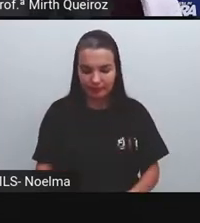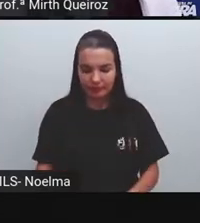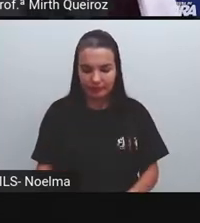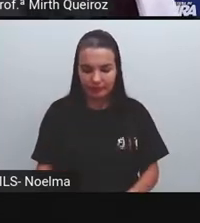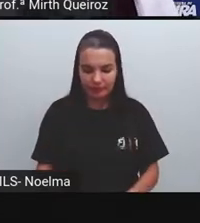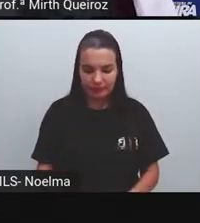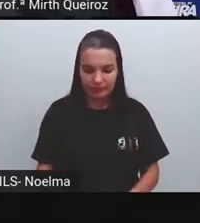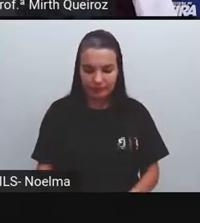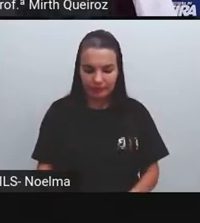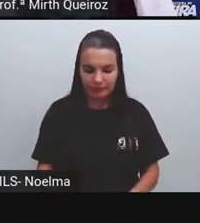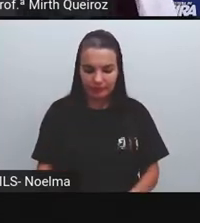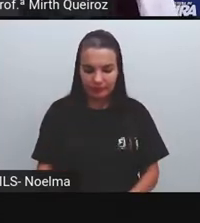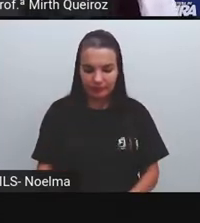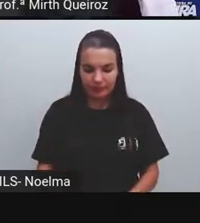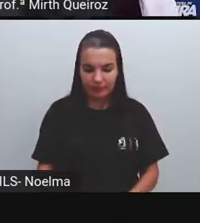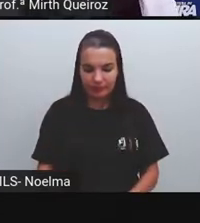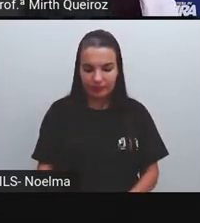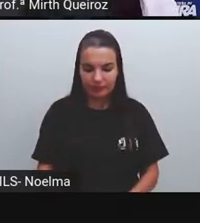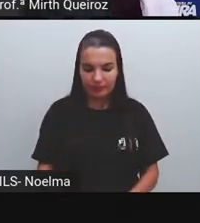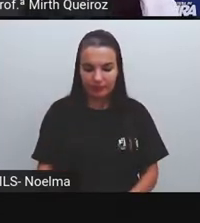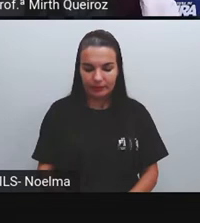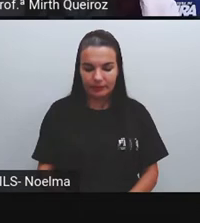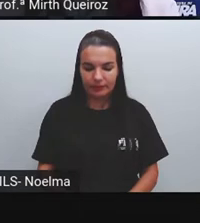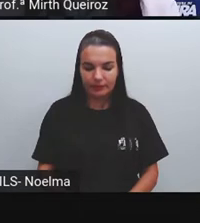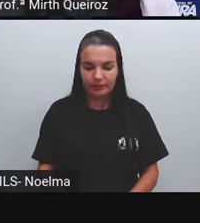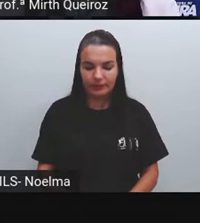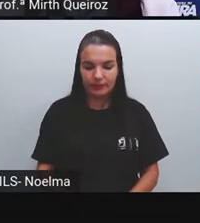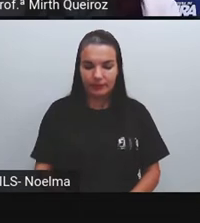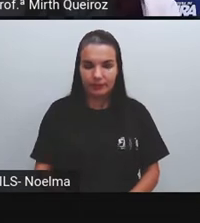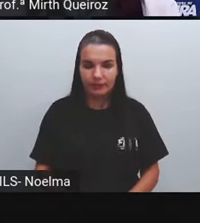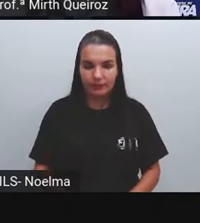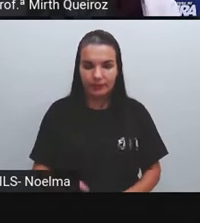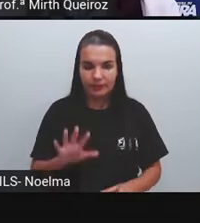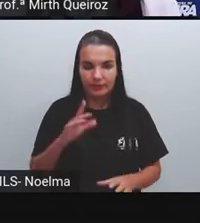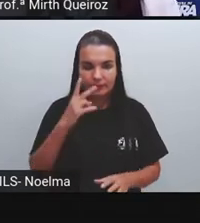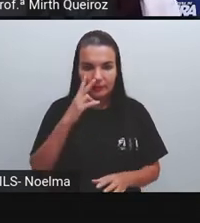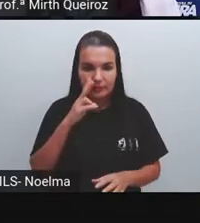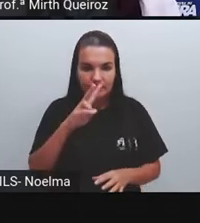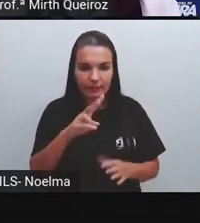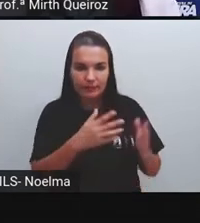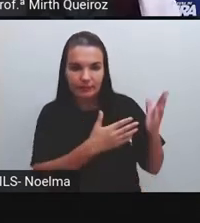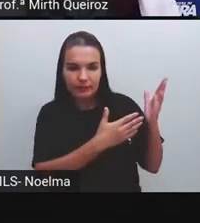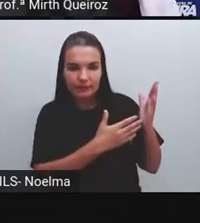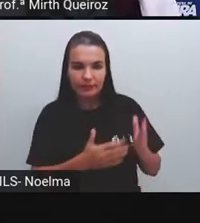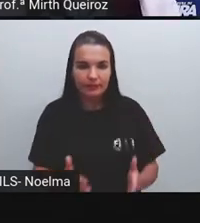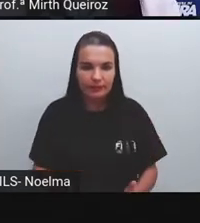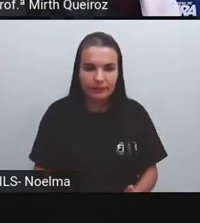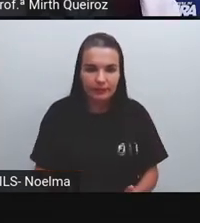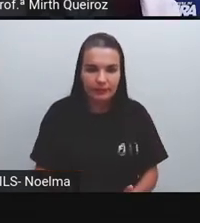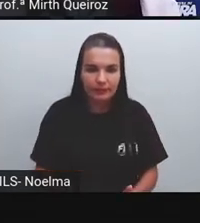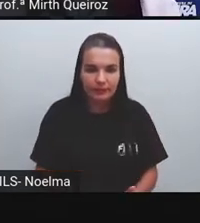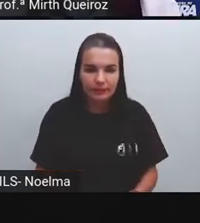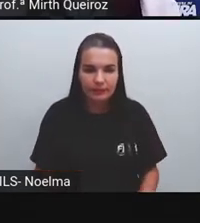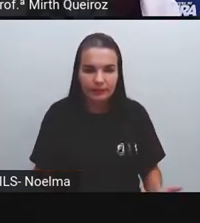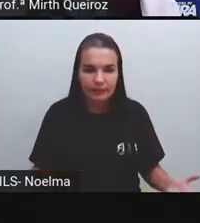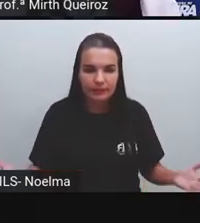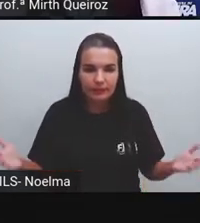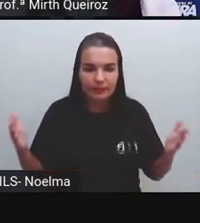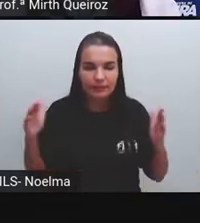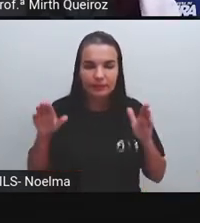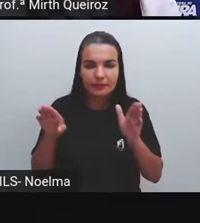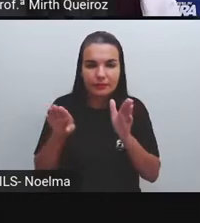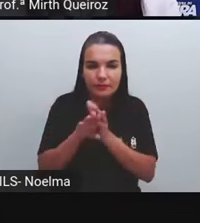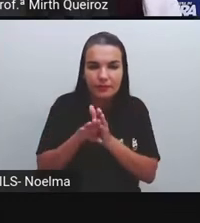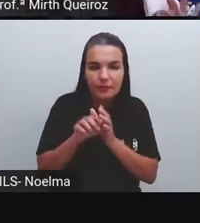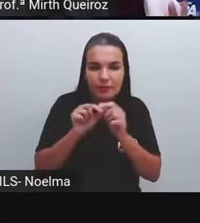A paisagem, espaço e lugar são conceitos geográficos que são muito importantes para a compreensão do mundo em que nós